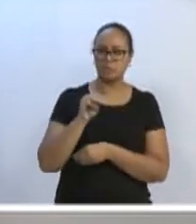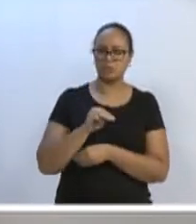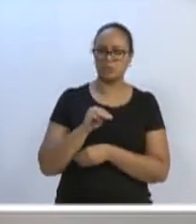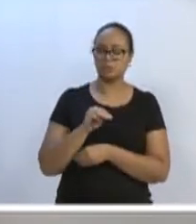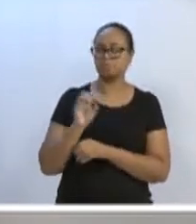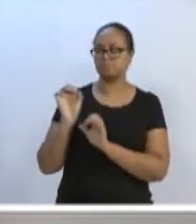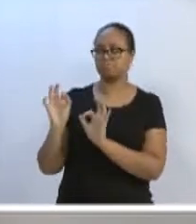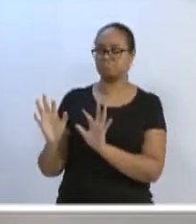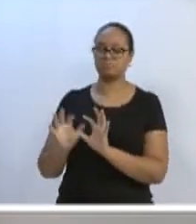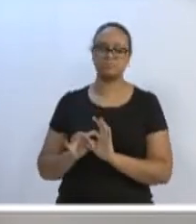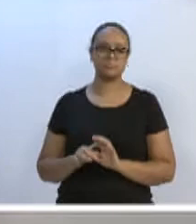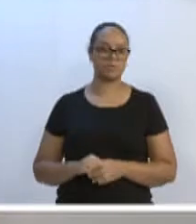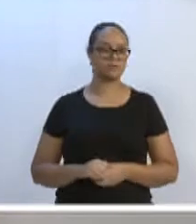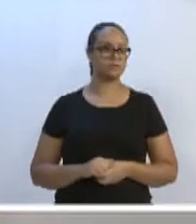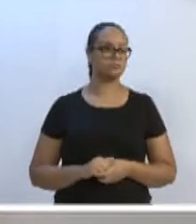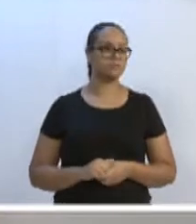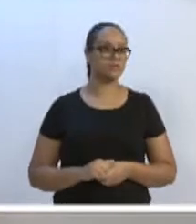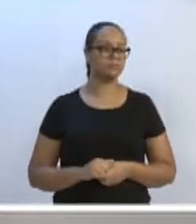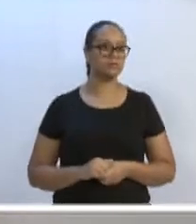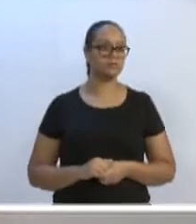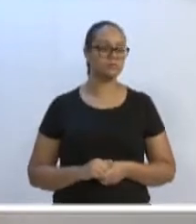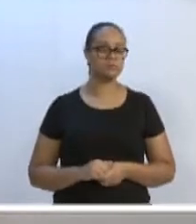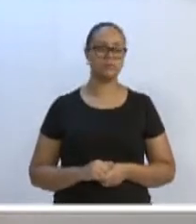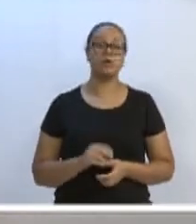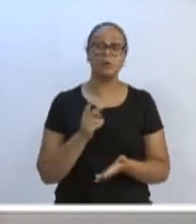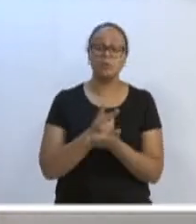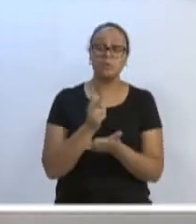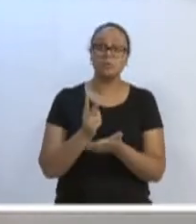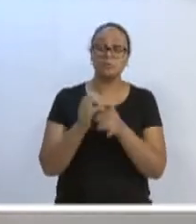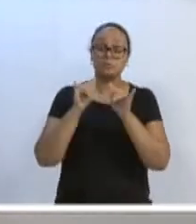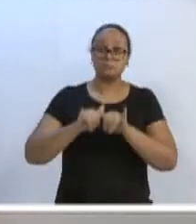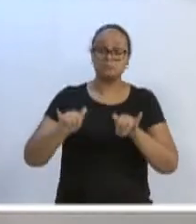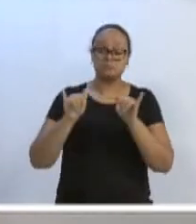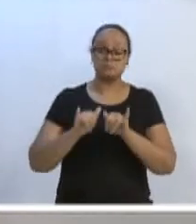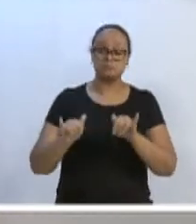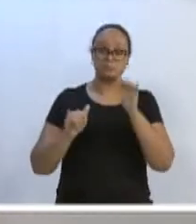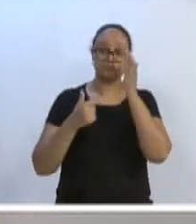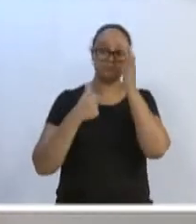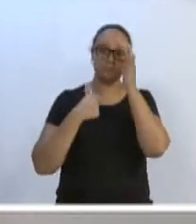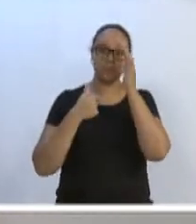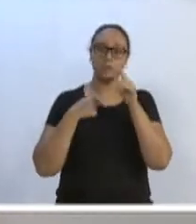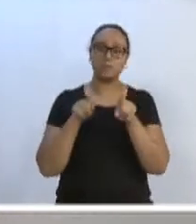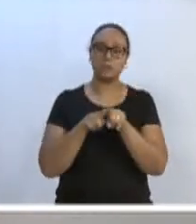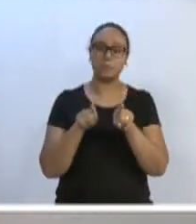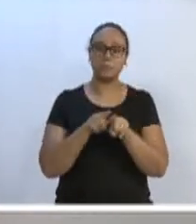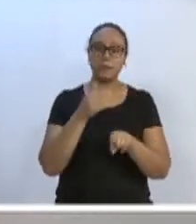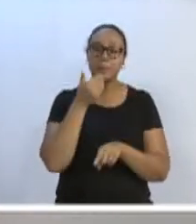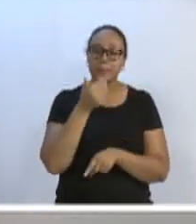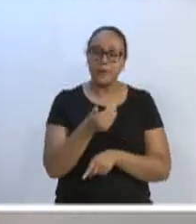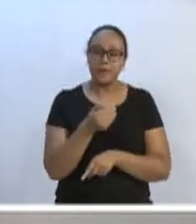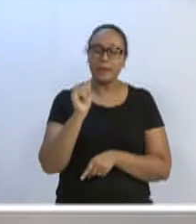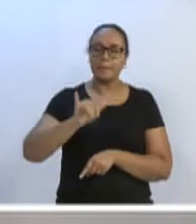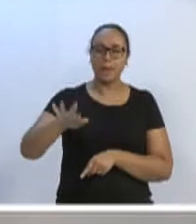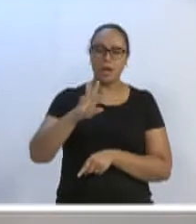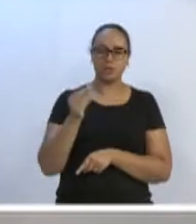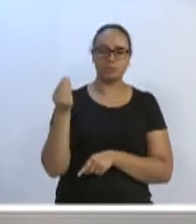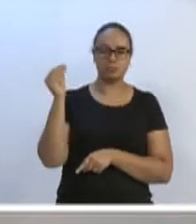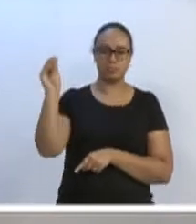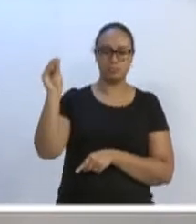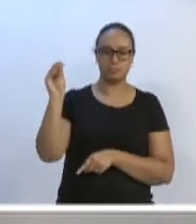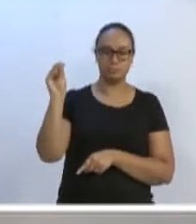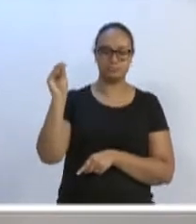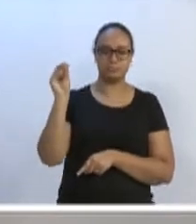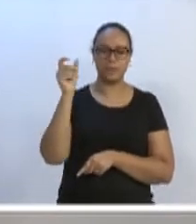cinco minutos. Obrigado. Dando continuidade ao meu pronunciamento, eu gostaria de já solicitar as imagens lá do Ari